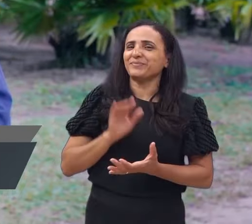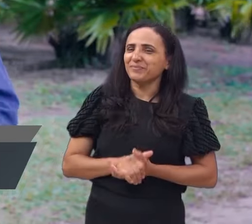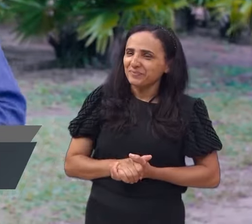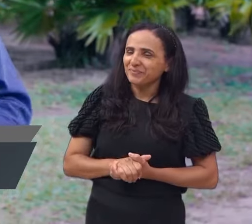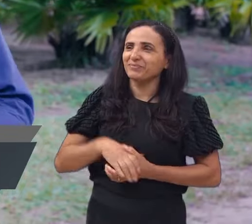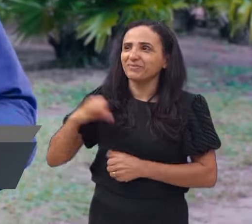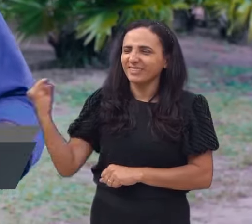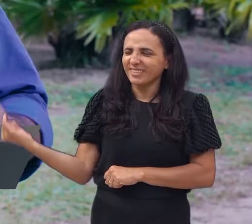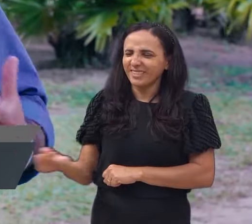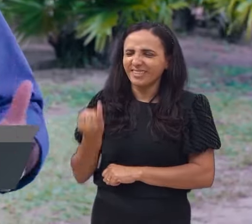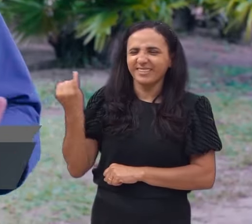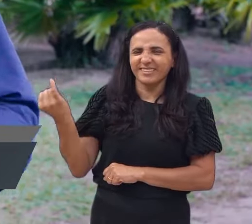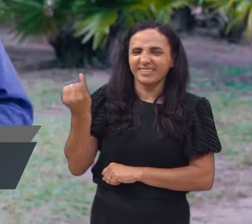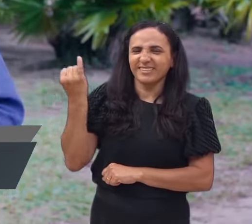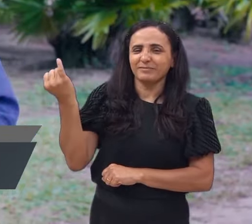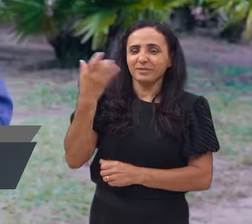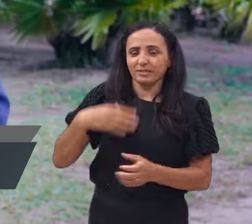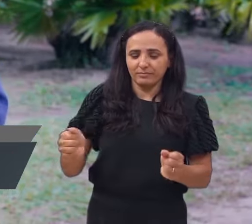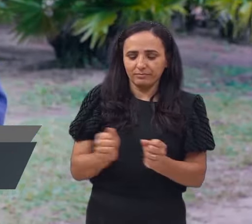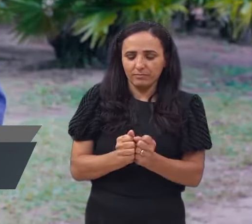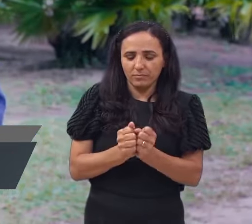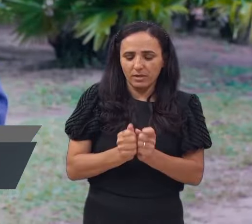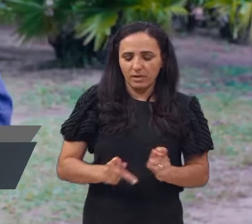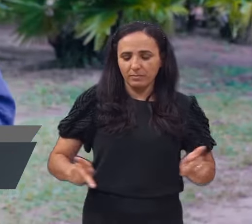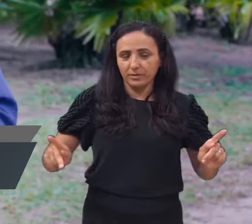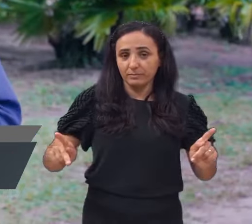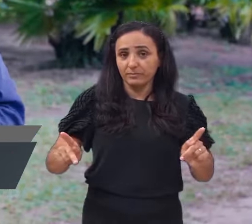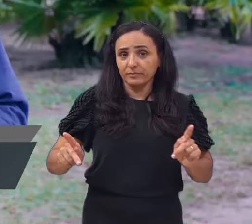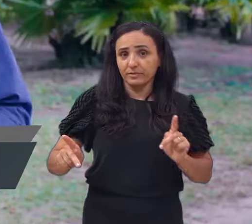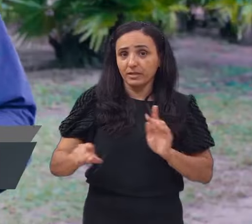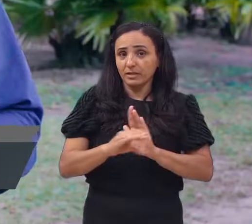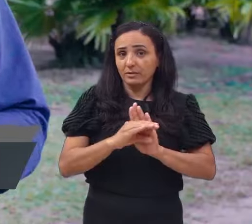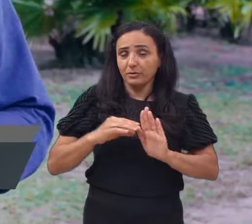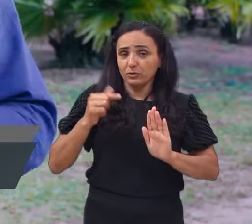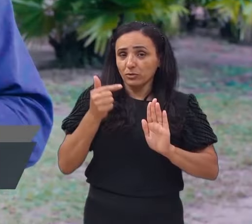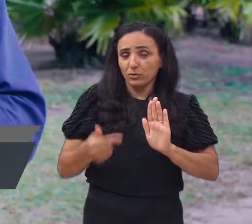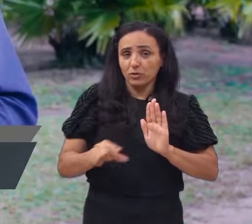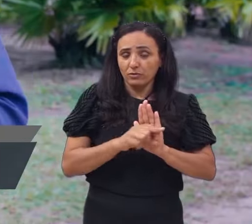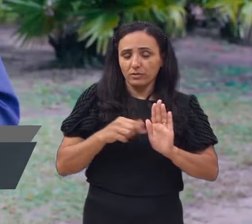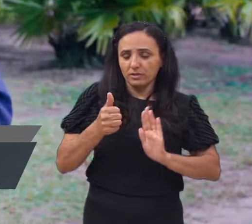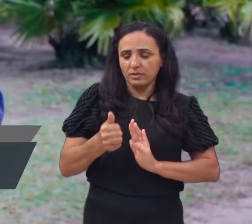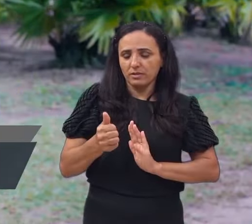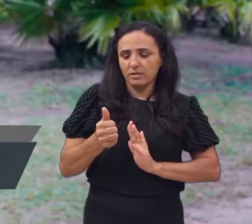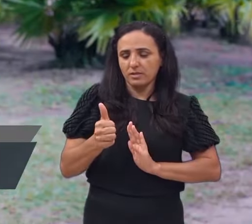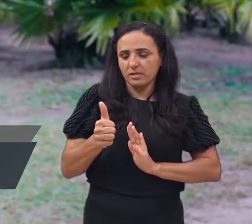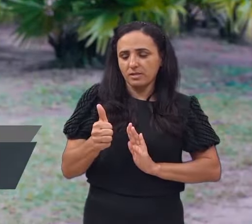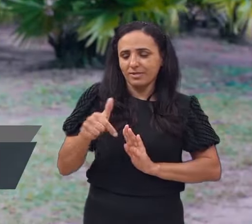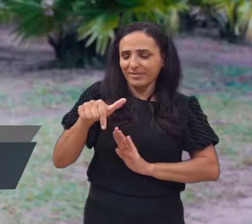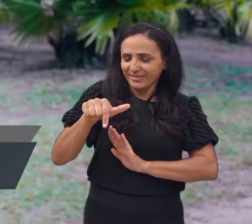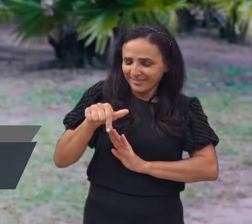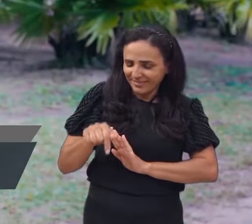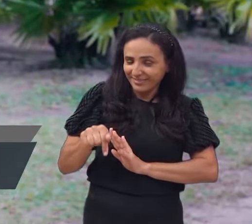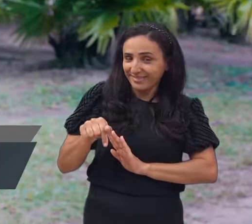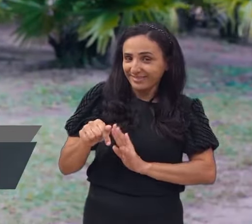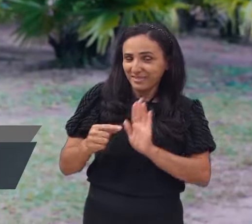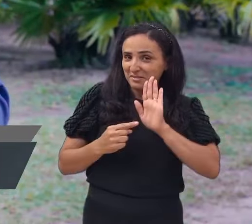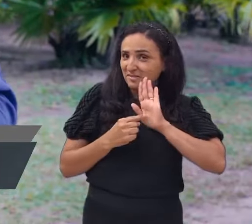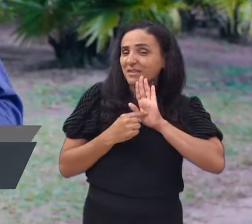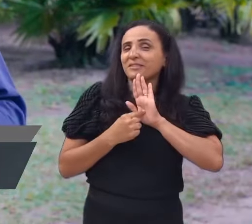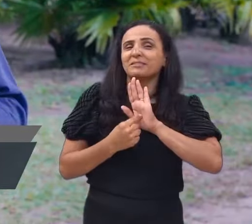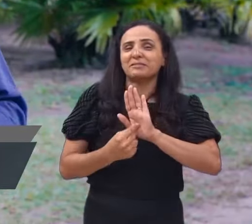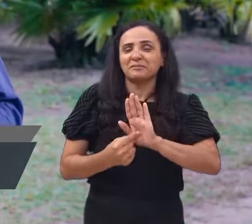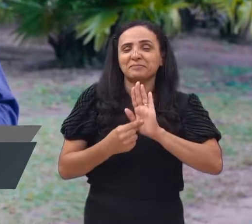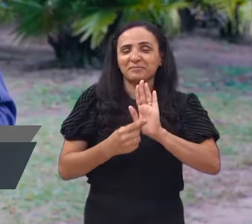Quando nós falamos dessa importância desse nome, Apocalipse, no capítulo 2, verso 17, a Bíblia, na verdade,